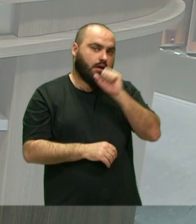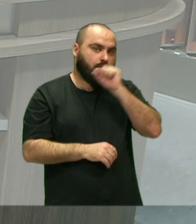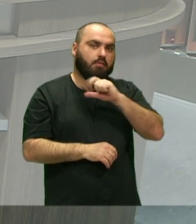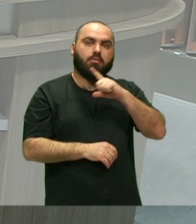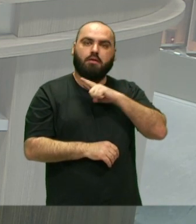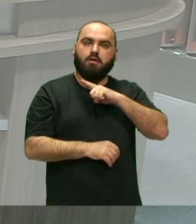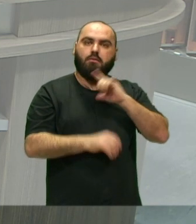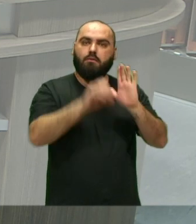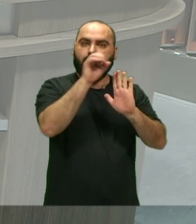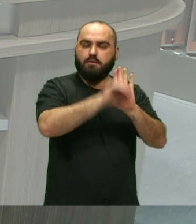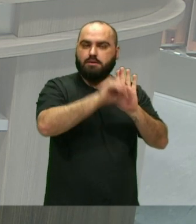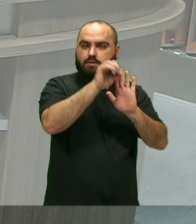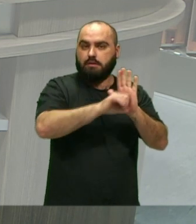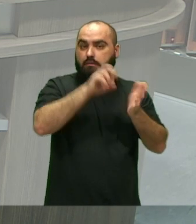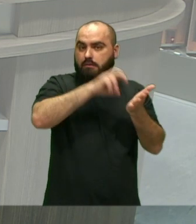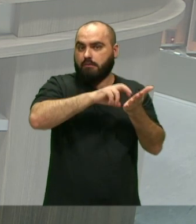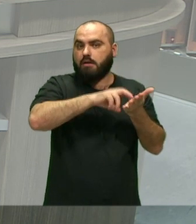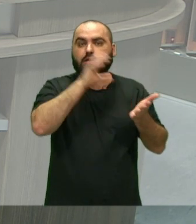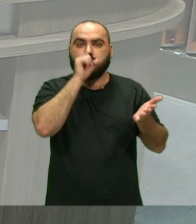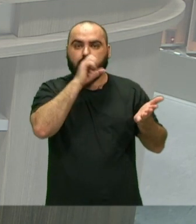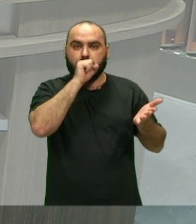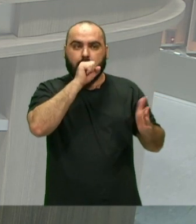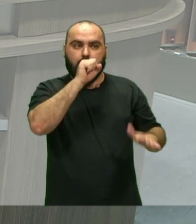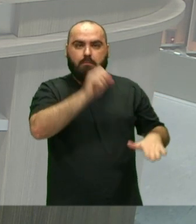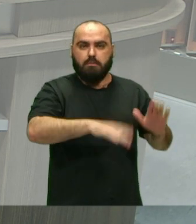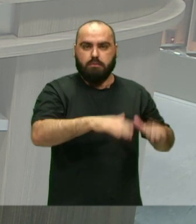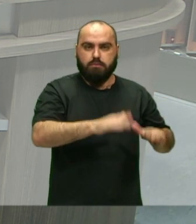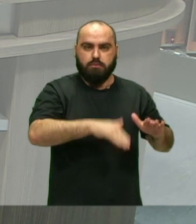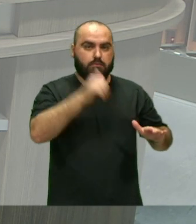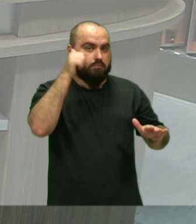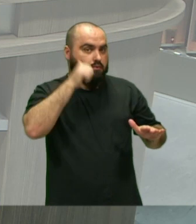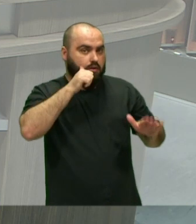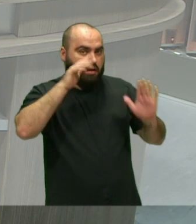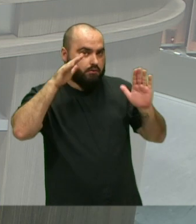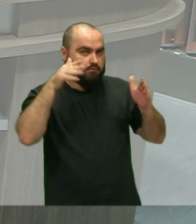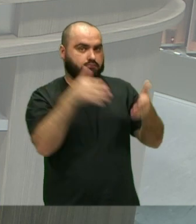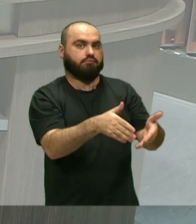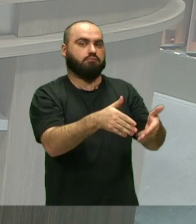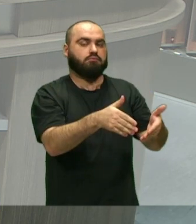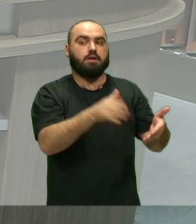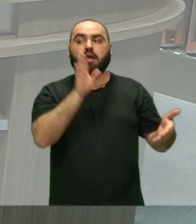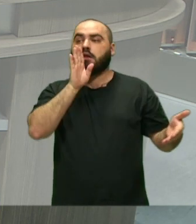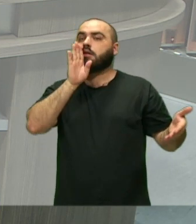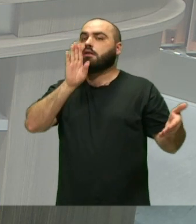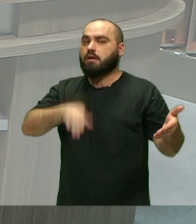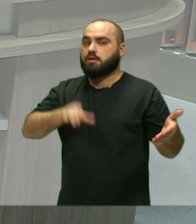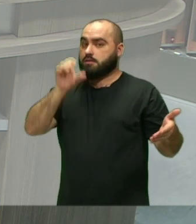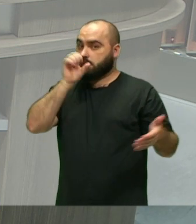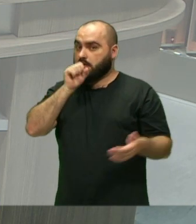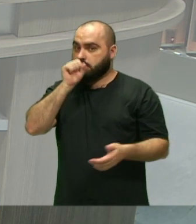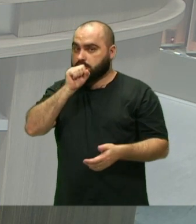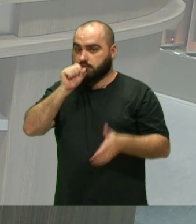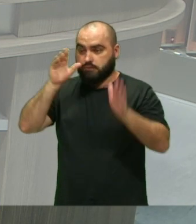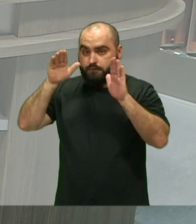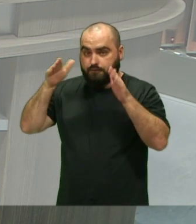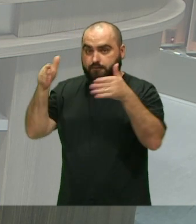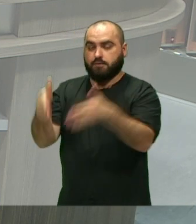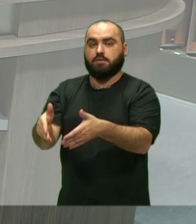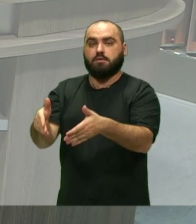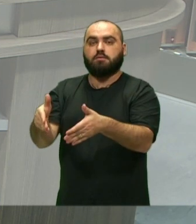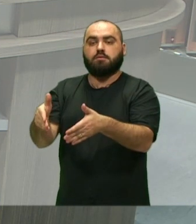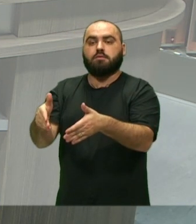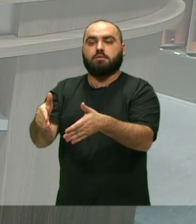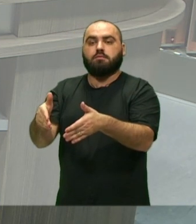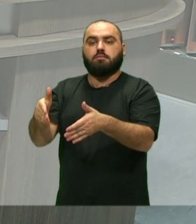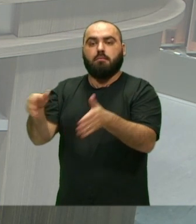Maracatu No período da manhã Baque Mulher Voltado para o repertório Baque Mulher E no período da tarde Voltada para o repertório